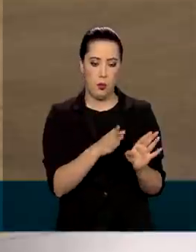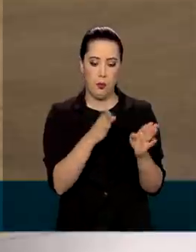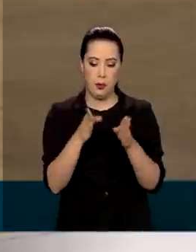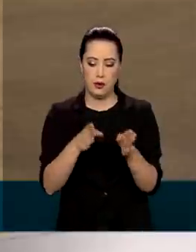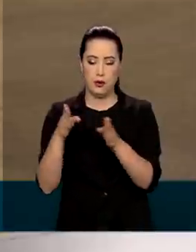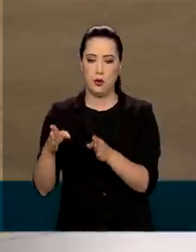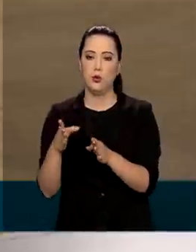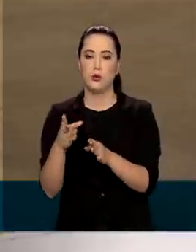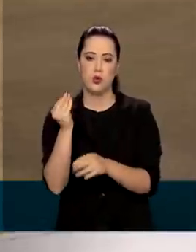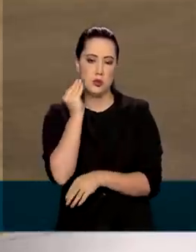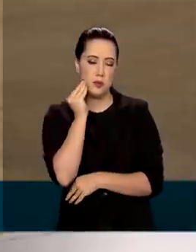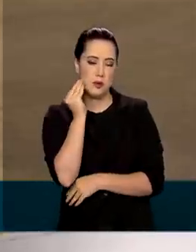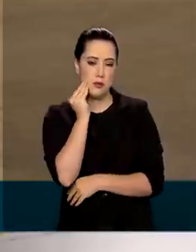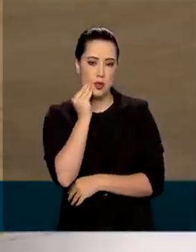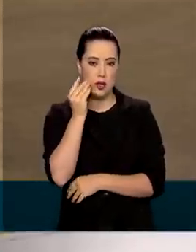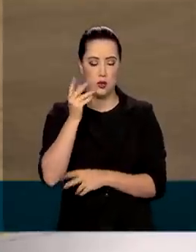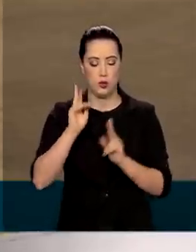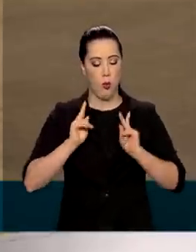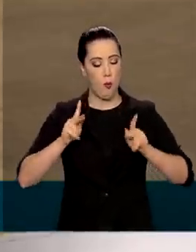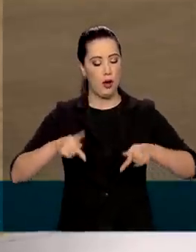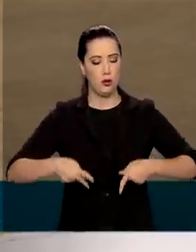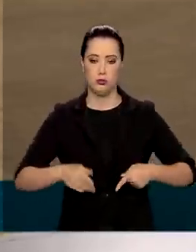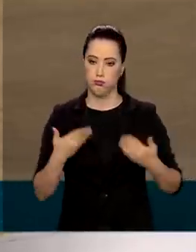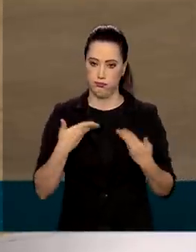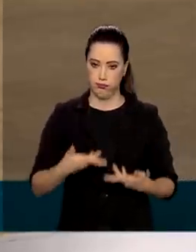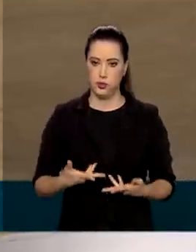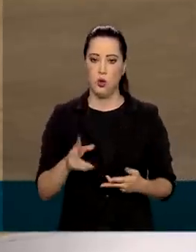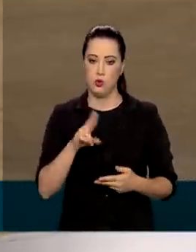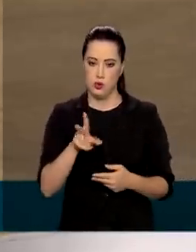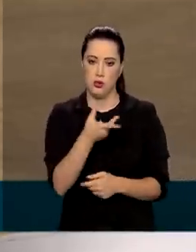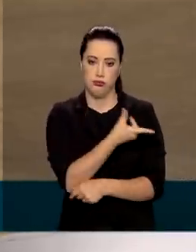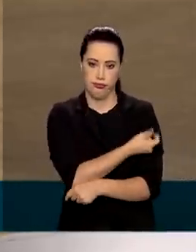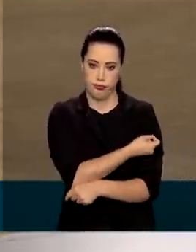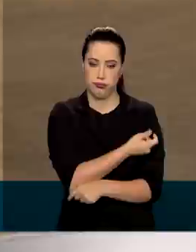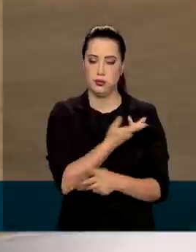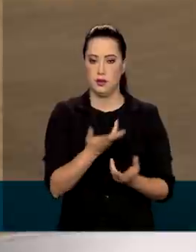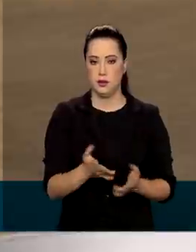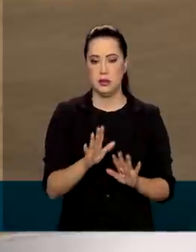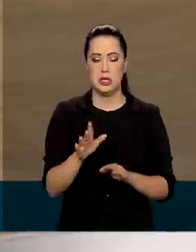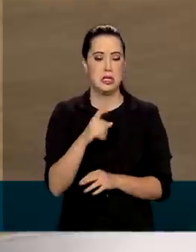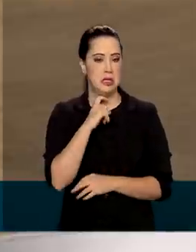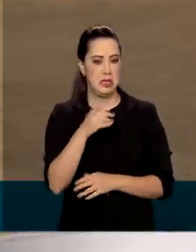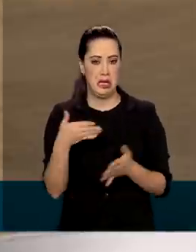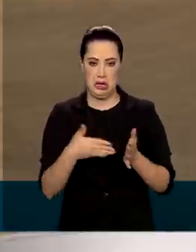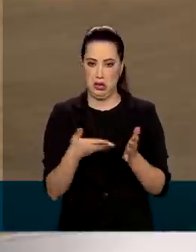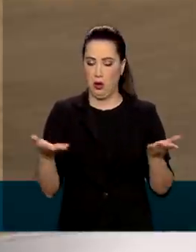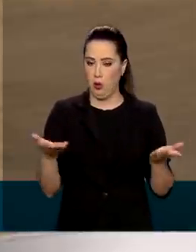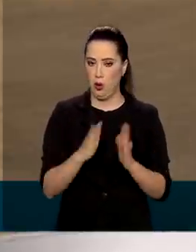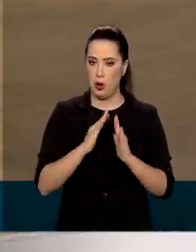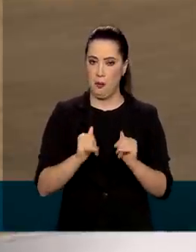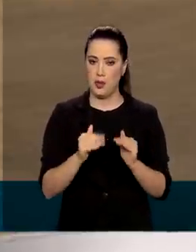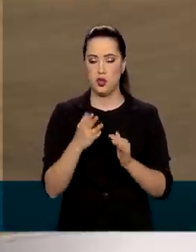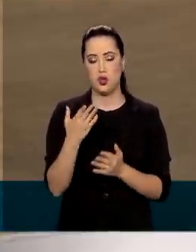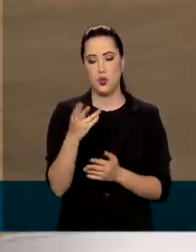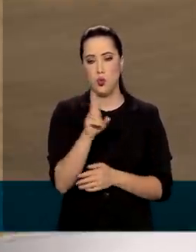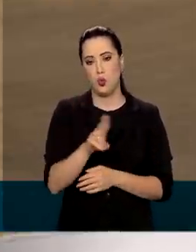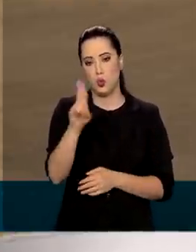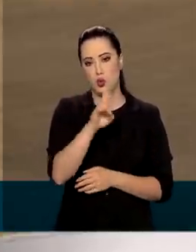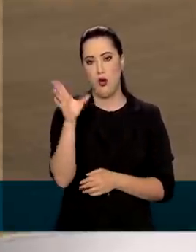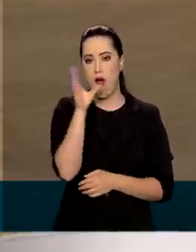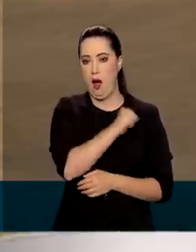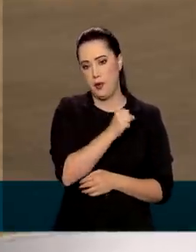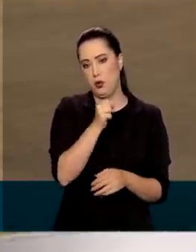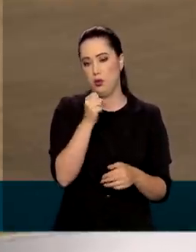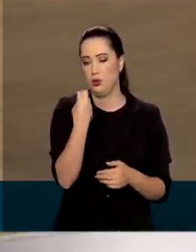resultados da terceira fase. Nenhum dos fabricantes solicitou à Anvisa pedido de uso emergencial